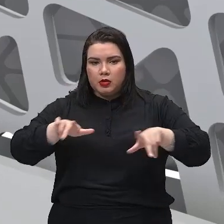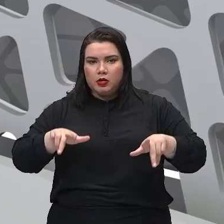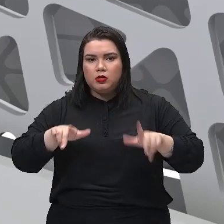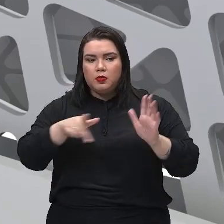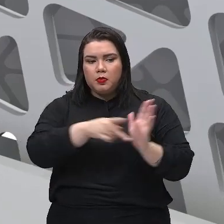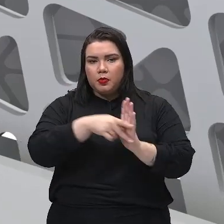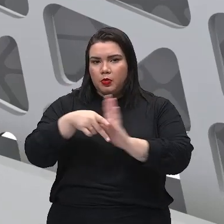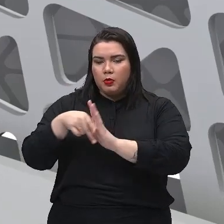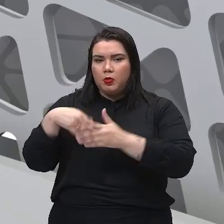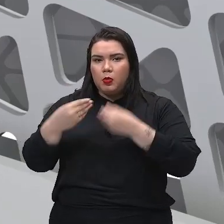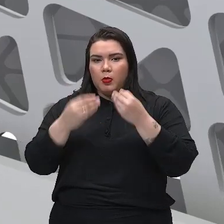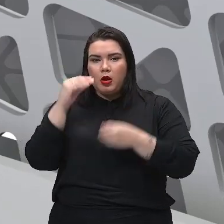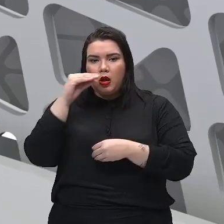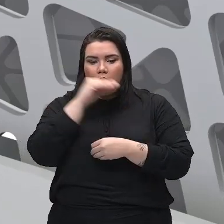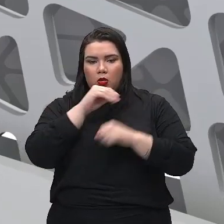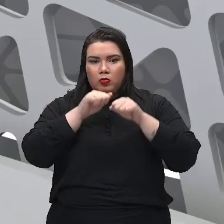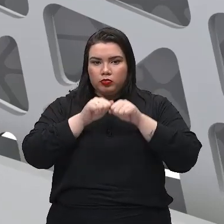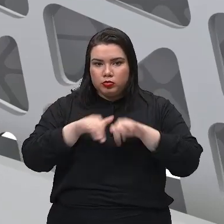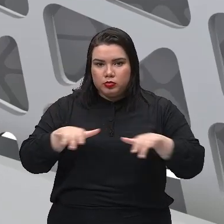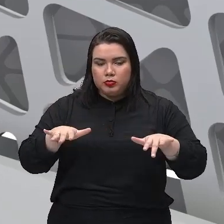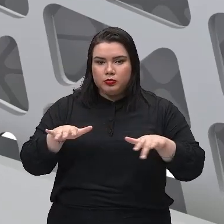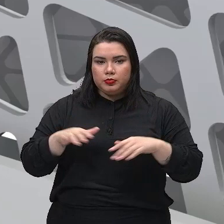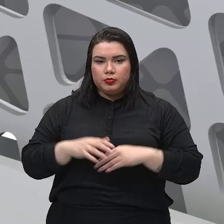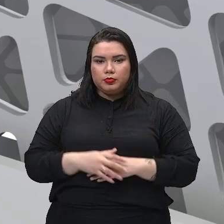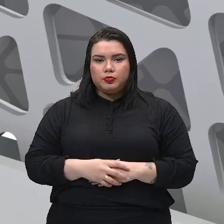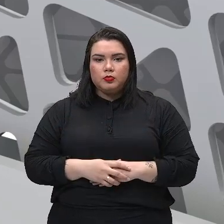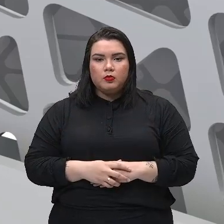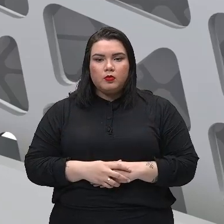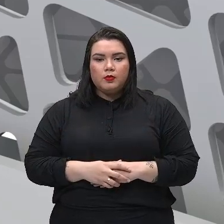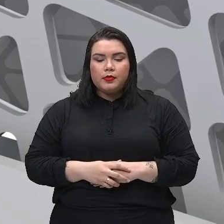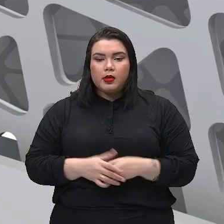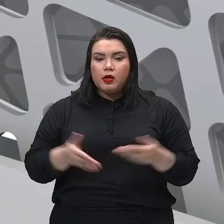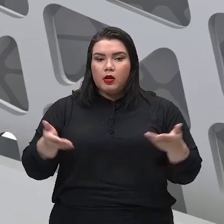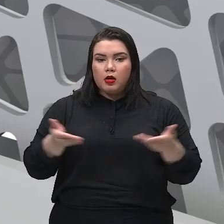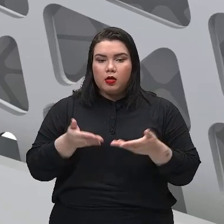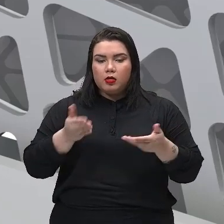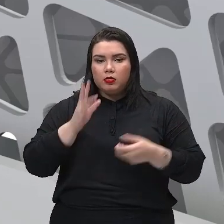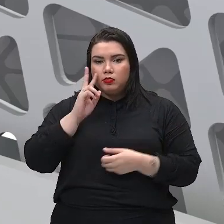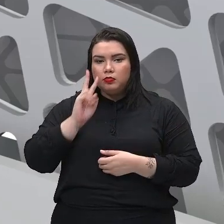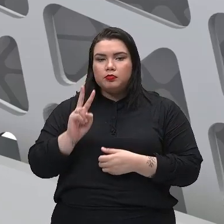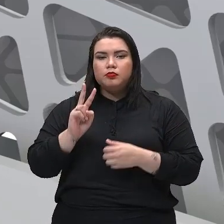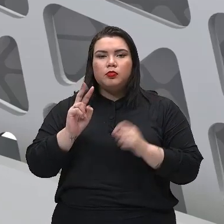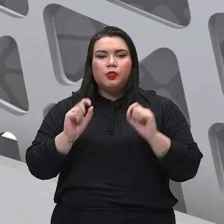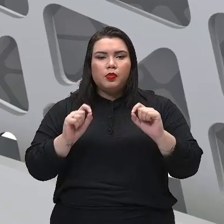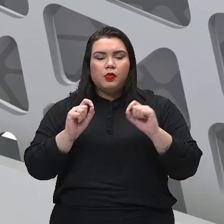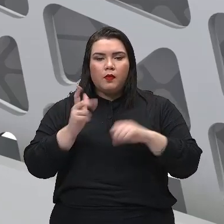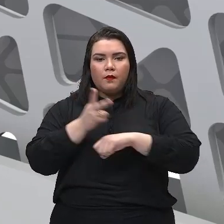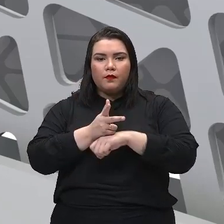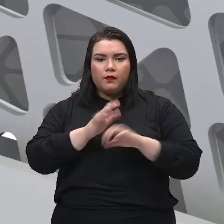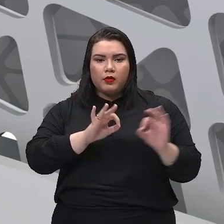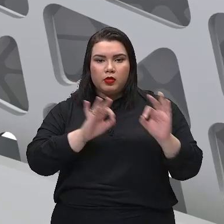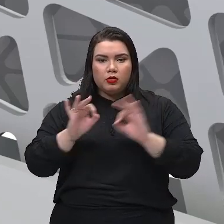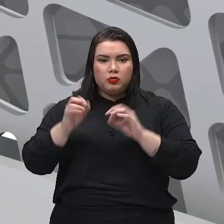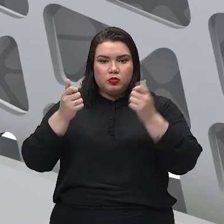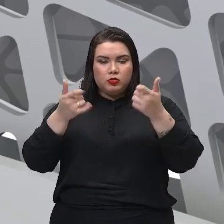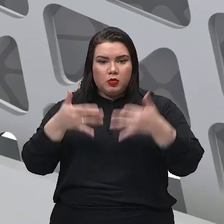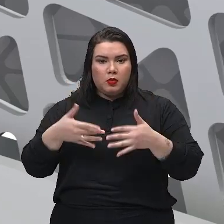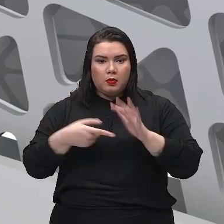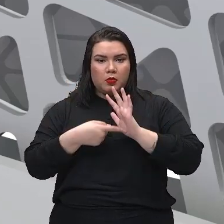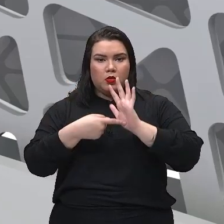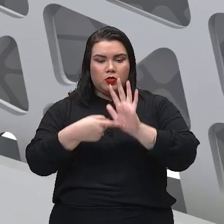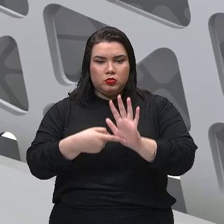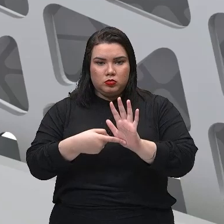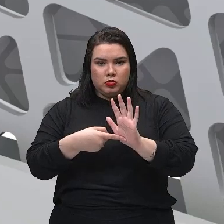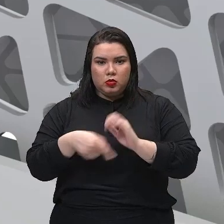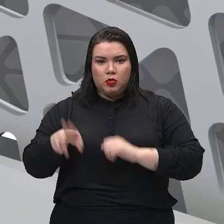transferência de calor, tá bom? Mas vamos ver aí agora, vamos ver um vídeo que vai explicar bem para vocês, vai demonstrar para a gente